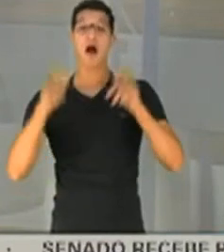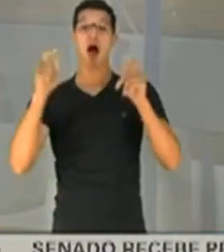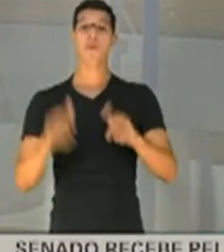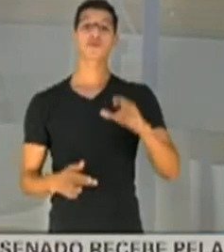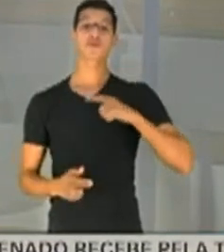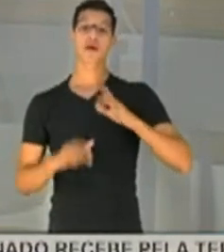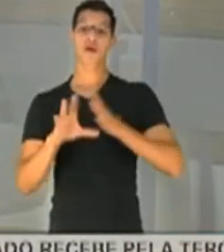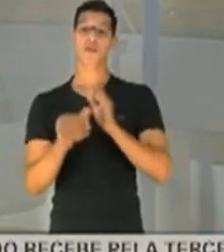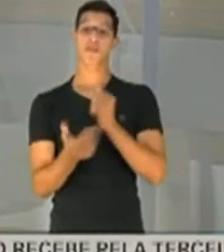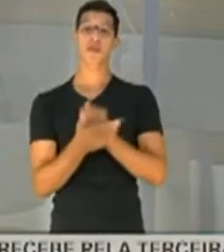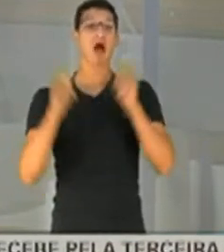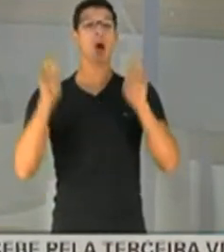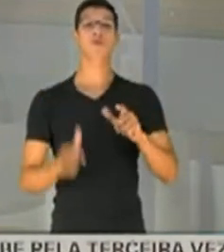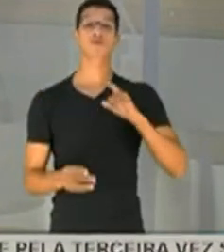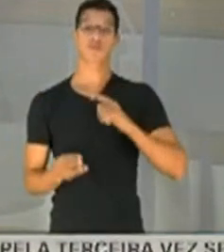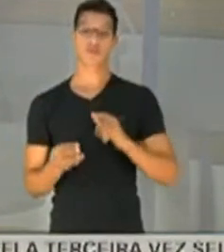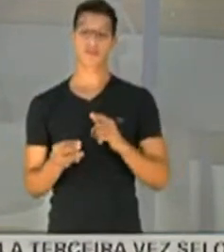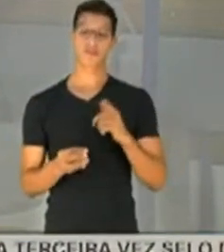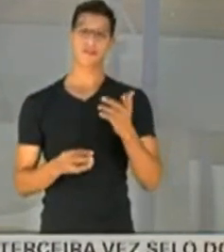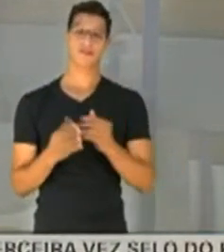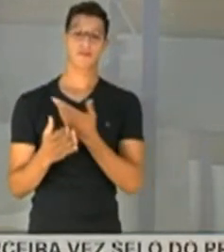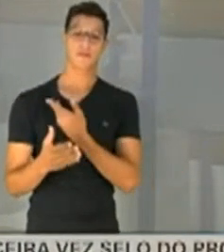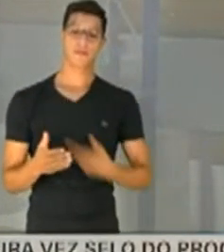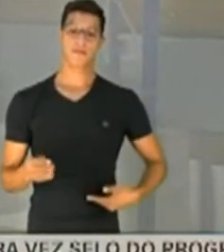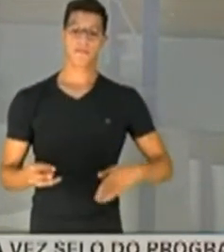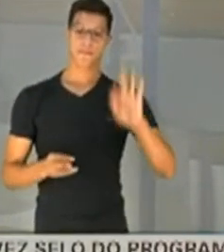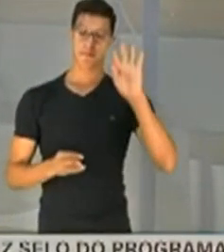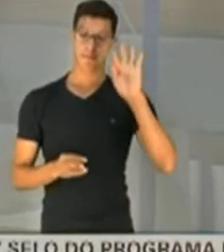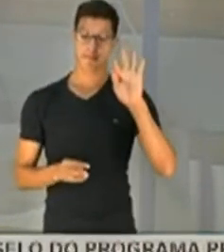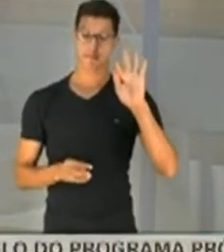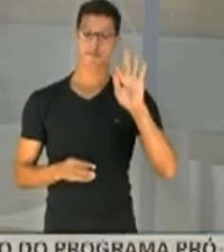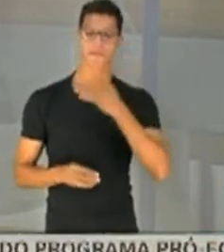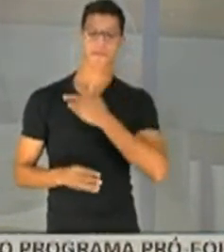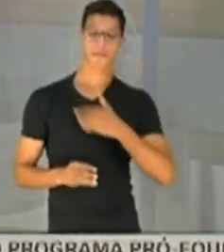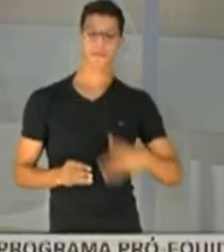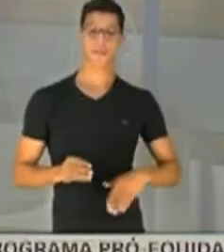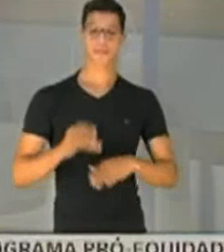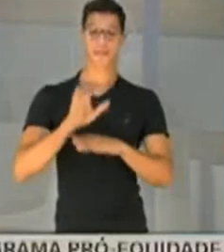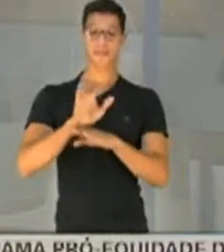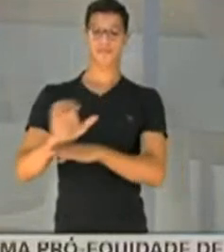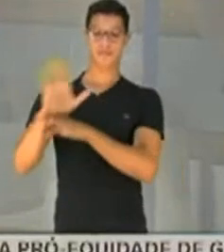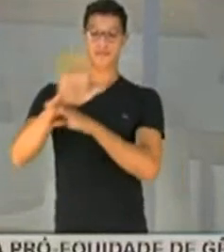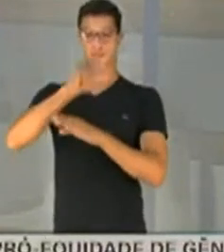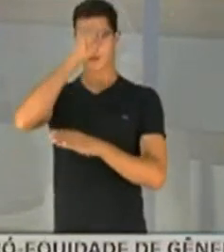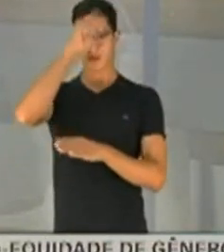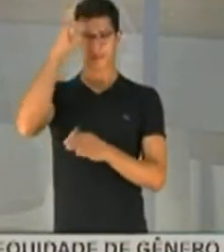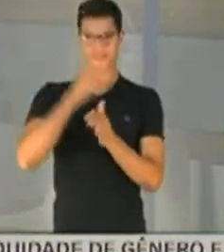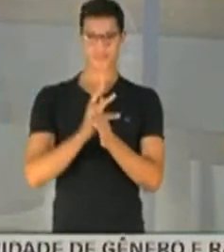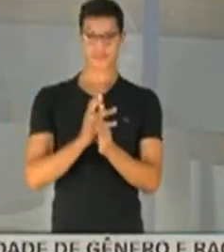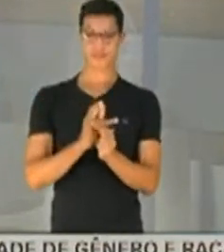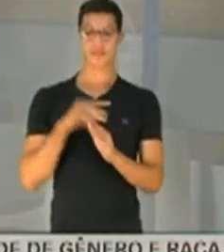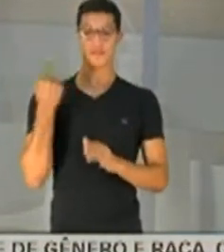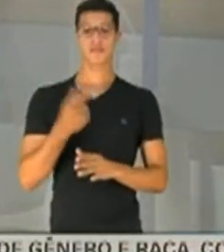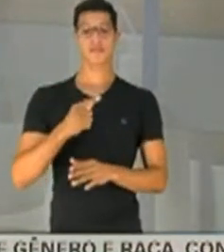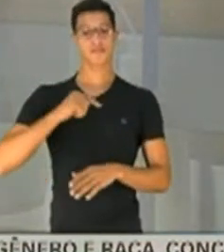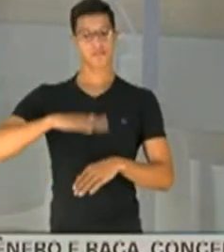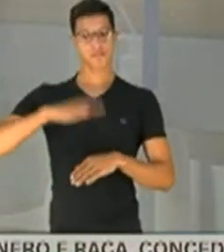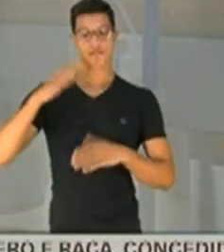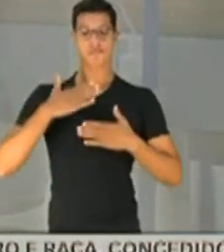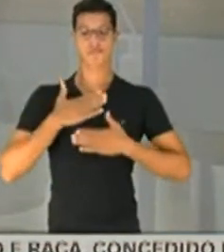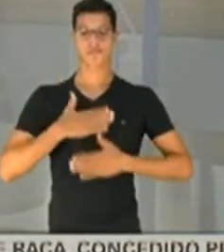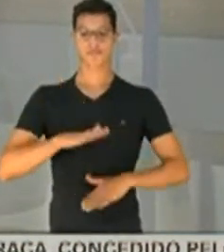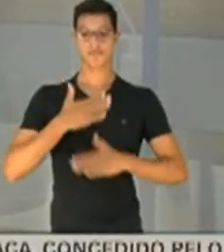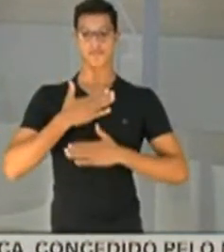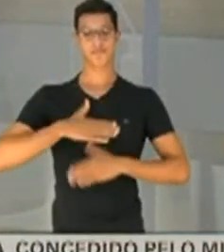corrupção, onde tiver, seja governo federal, seja estados, seja em municípios. Que a gente tenha mais serenidade,